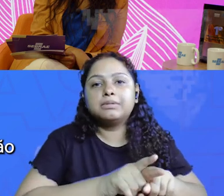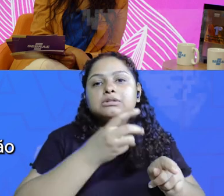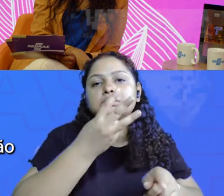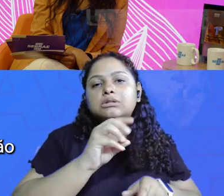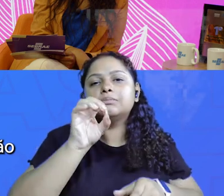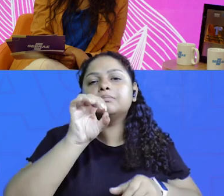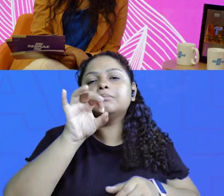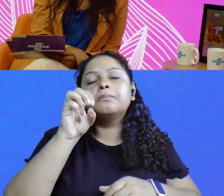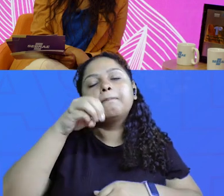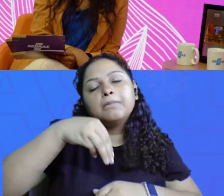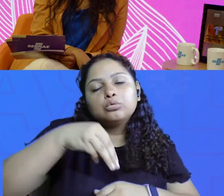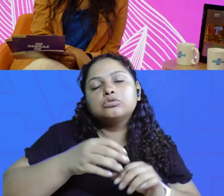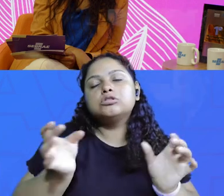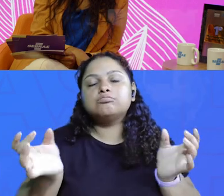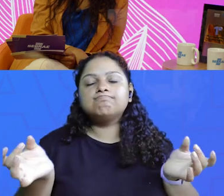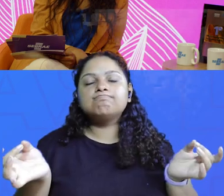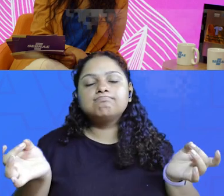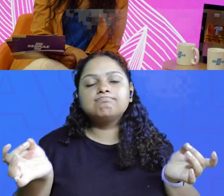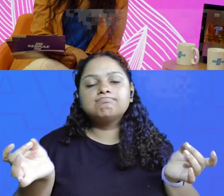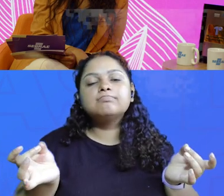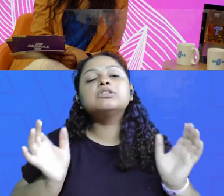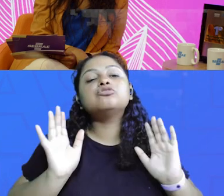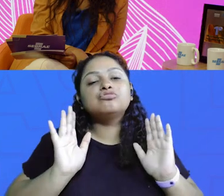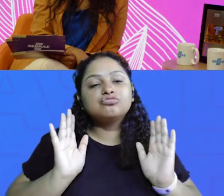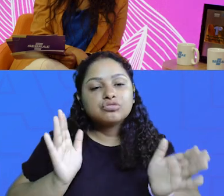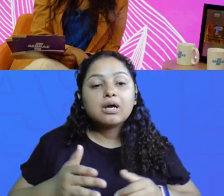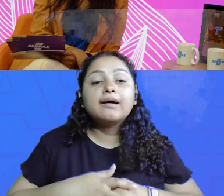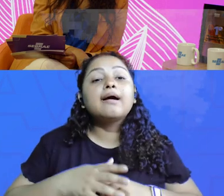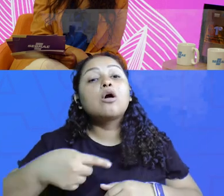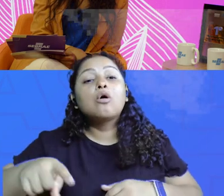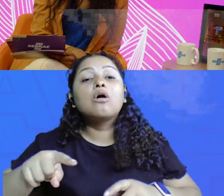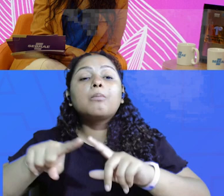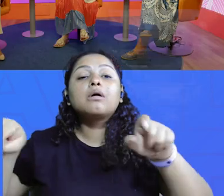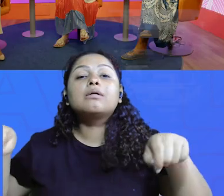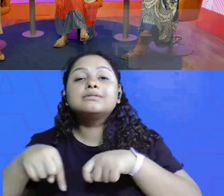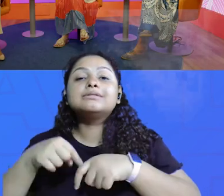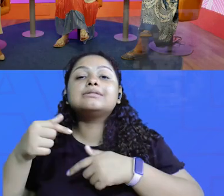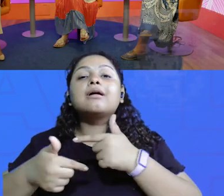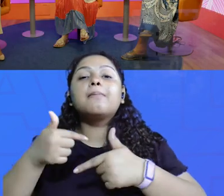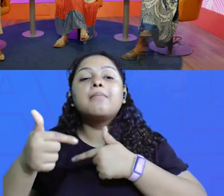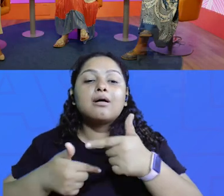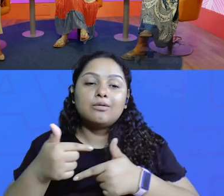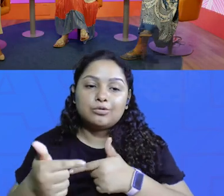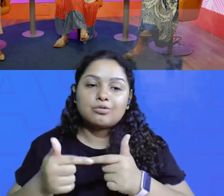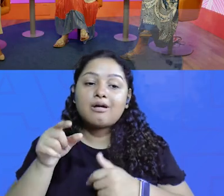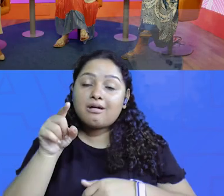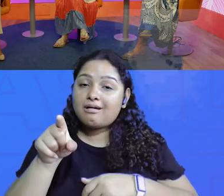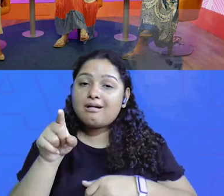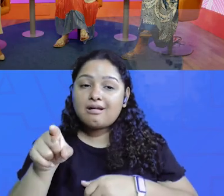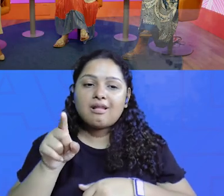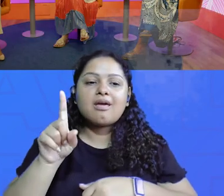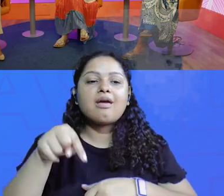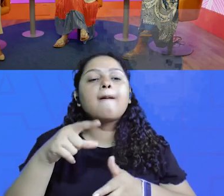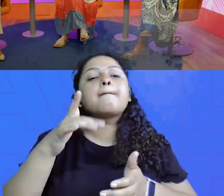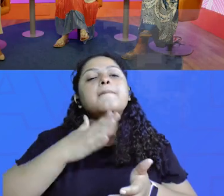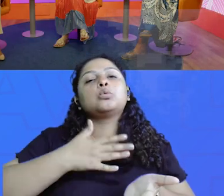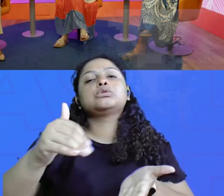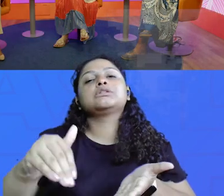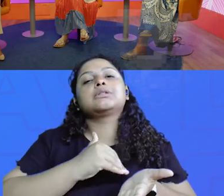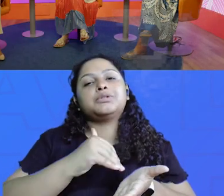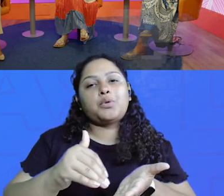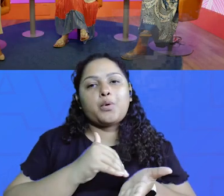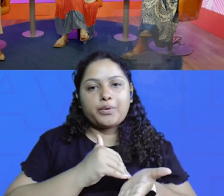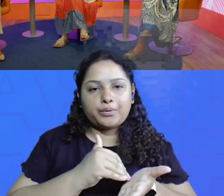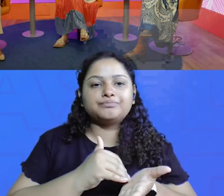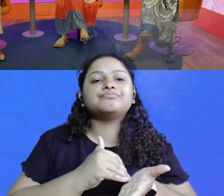sofá, já dei agora um tapa aqui no Visum e vou para o meu cantinho ali. Esse meu cantinho